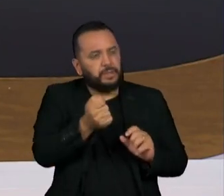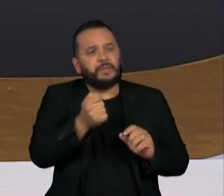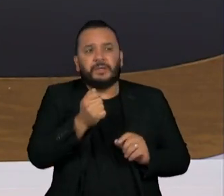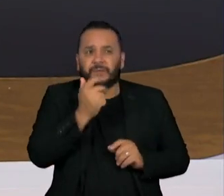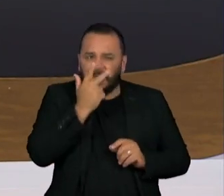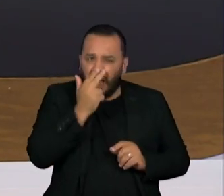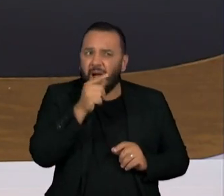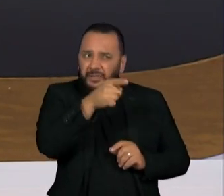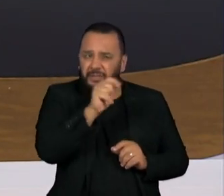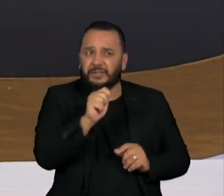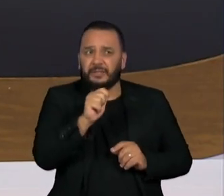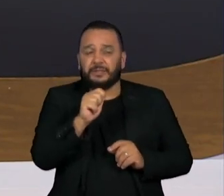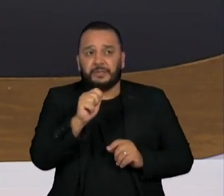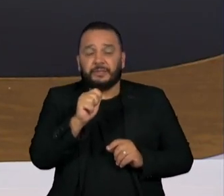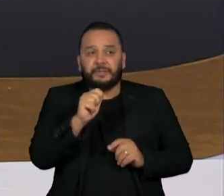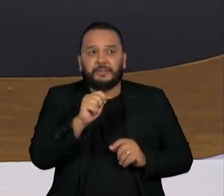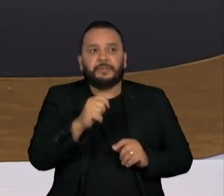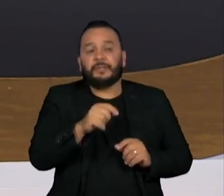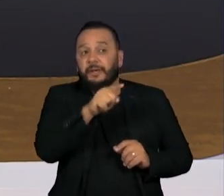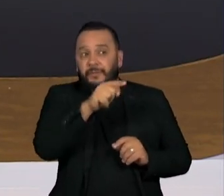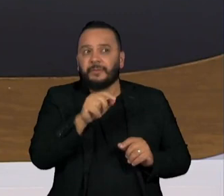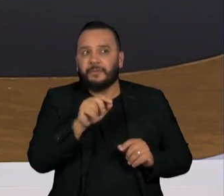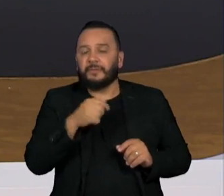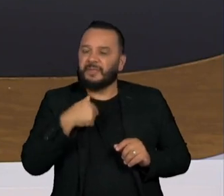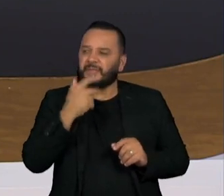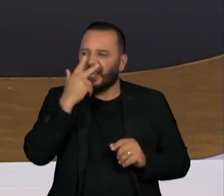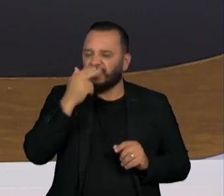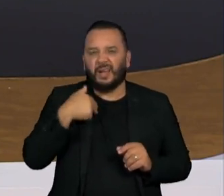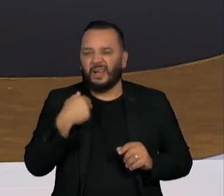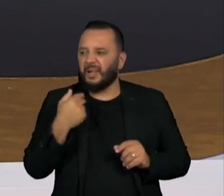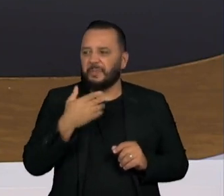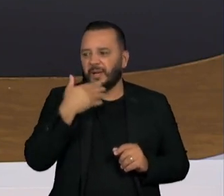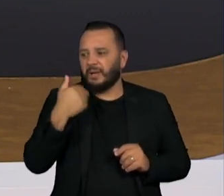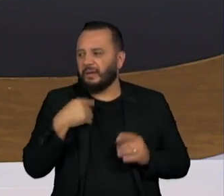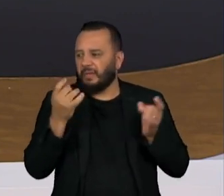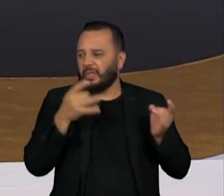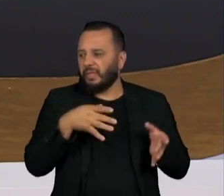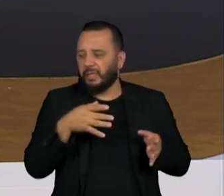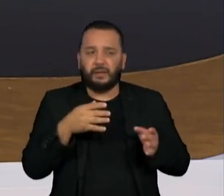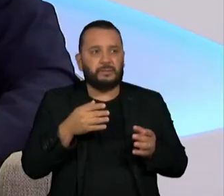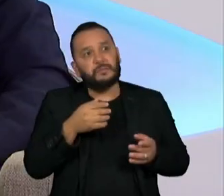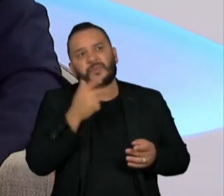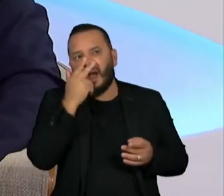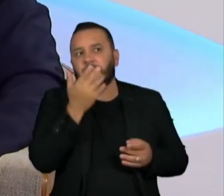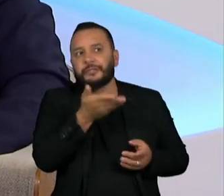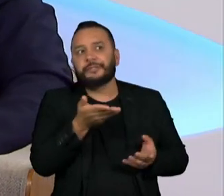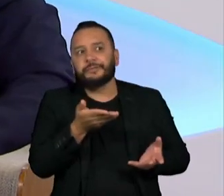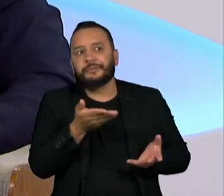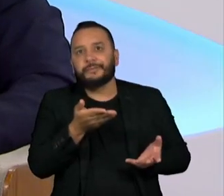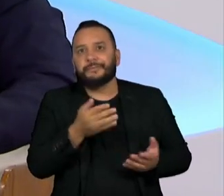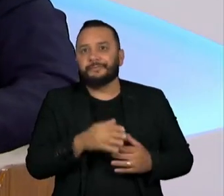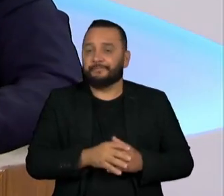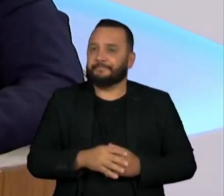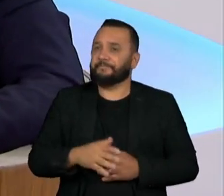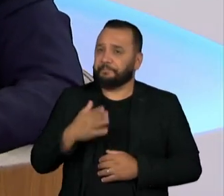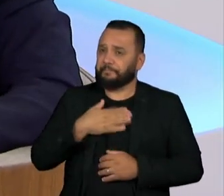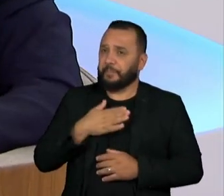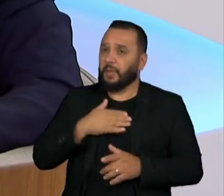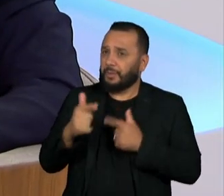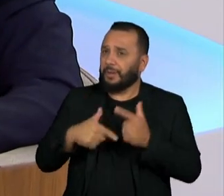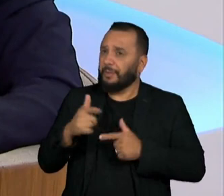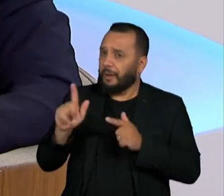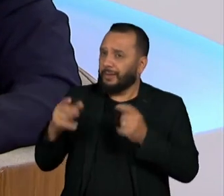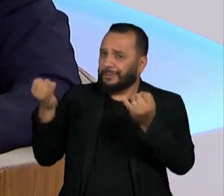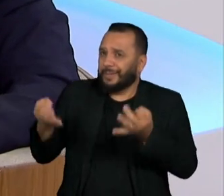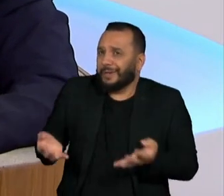levá-lo, como a pergunta do Álvaro, a achar que não vale a pena comprar essa briga? Eu acho que a minha função é